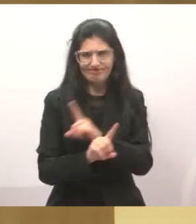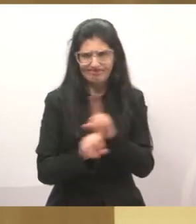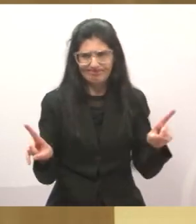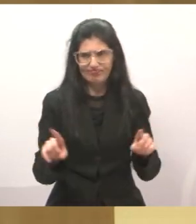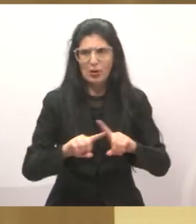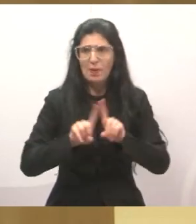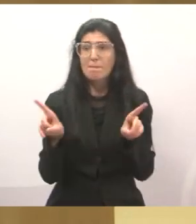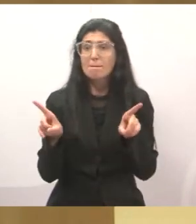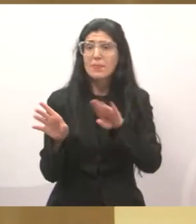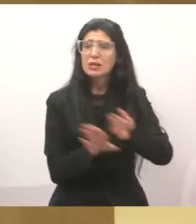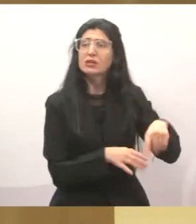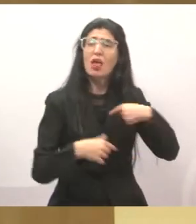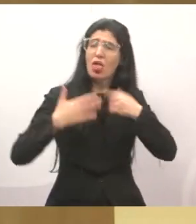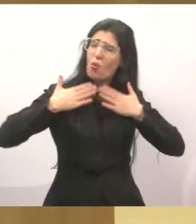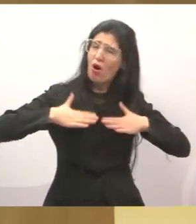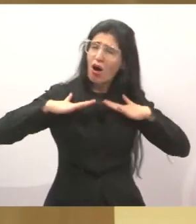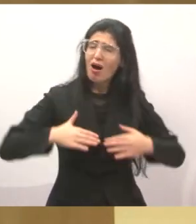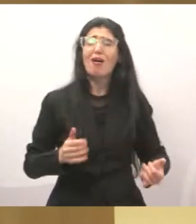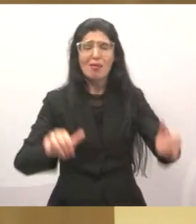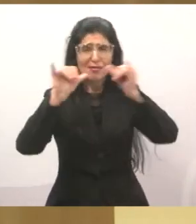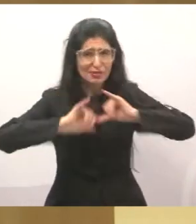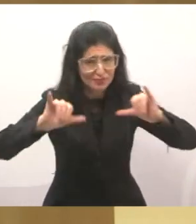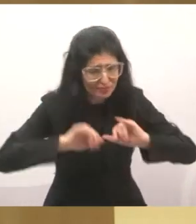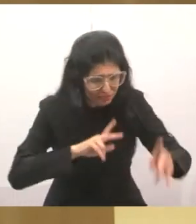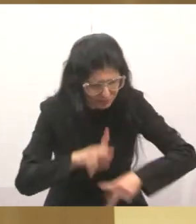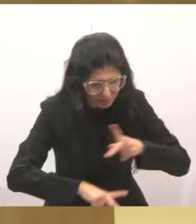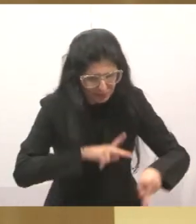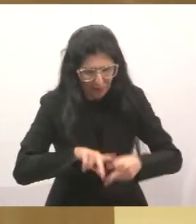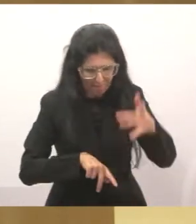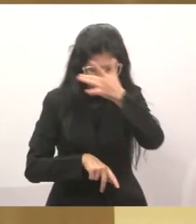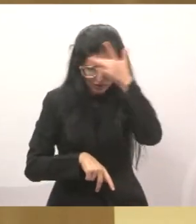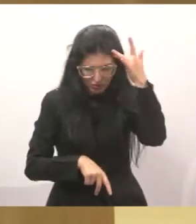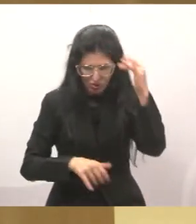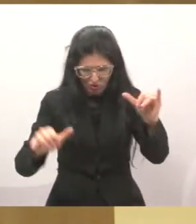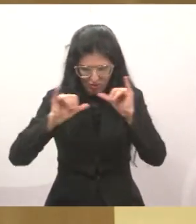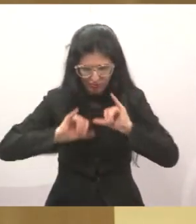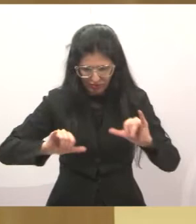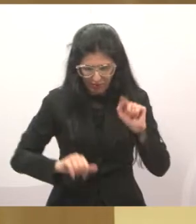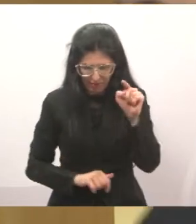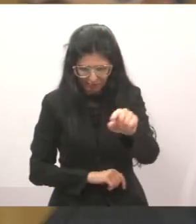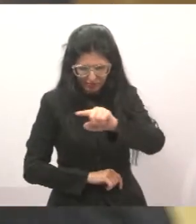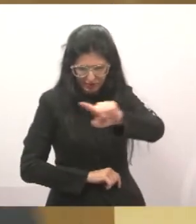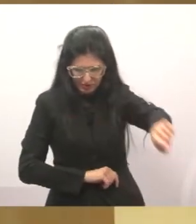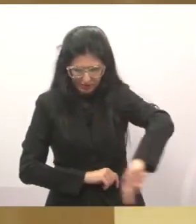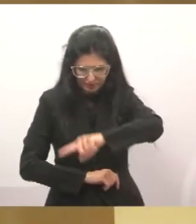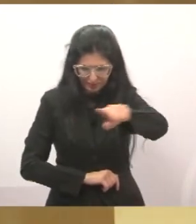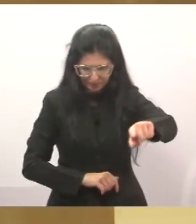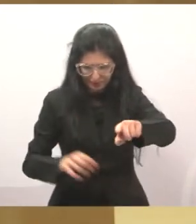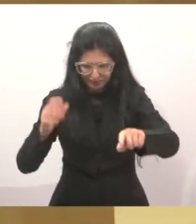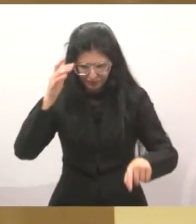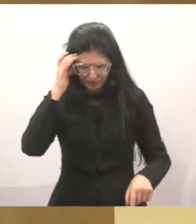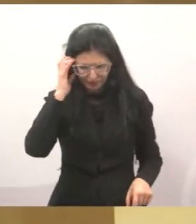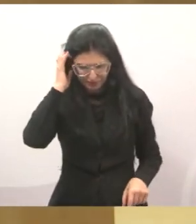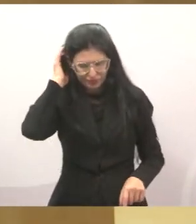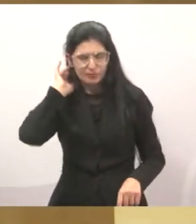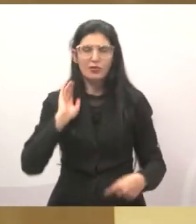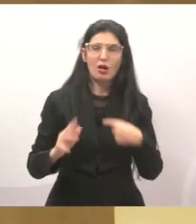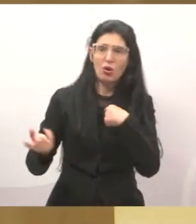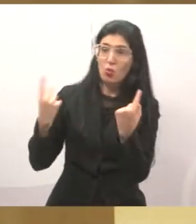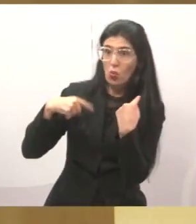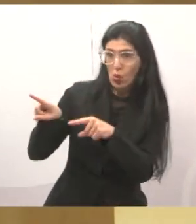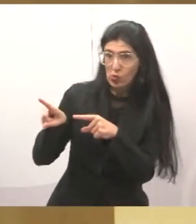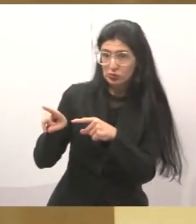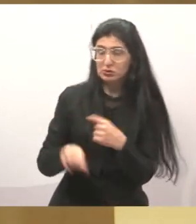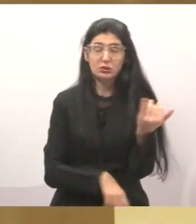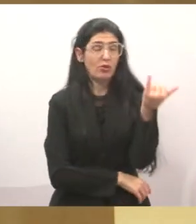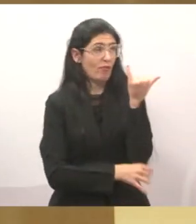para poder estar explicando isso para a população, para dizer para vocês que eu sempre fui contra um discurso,